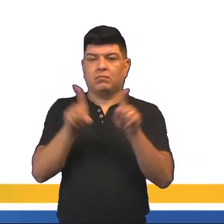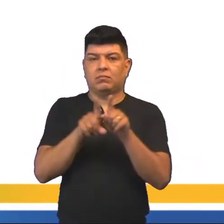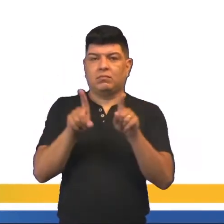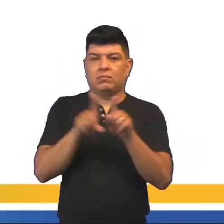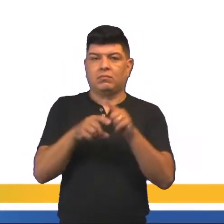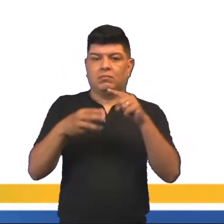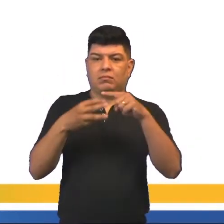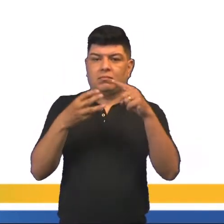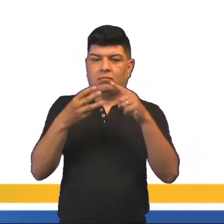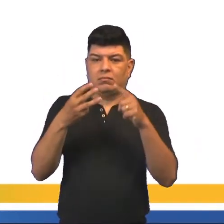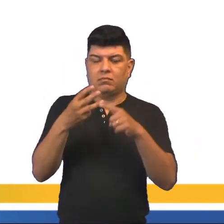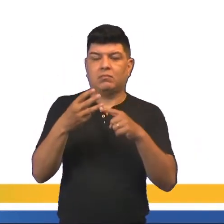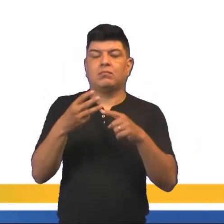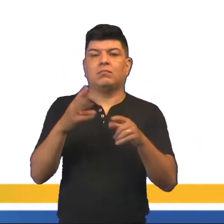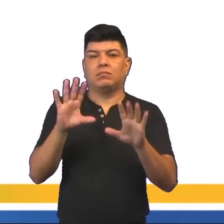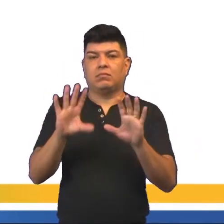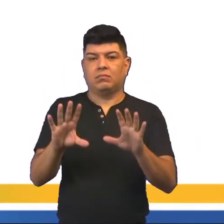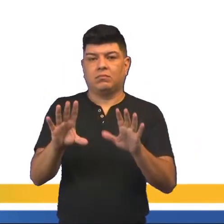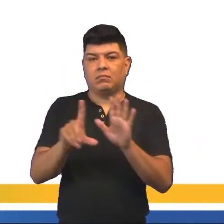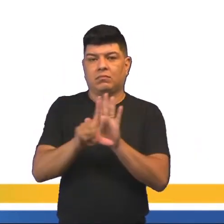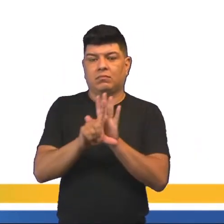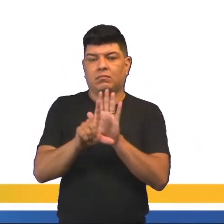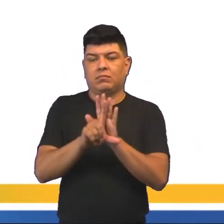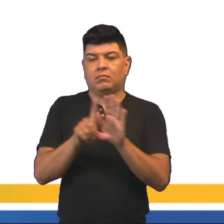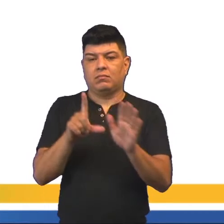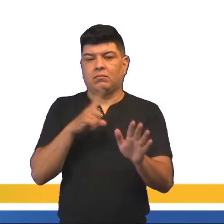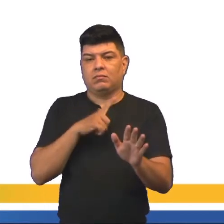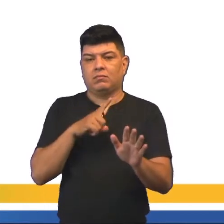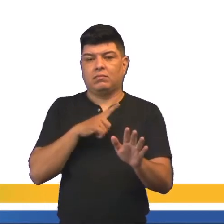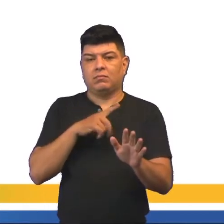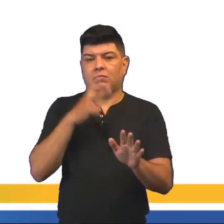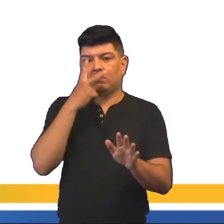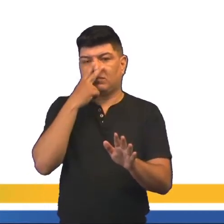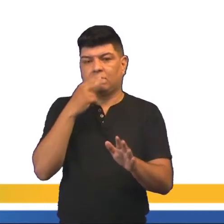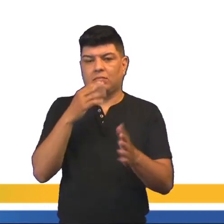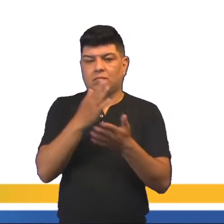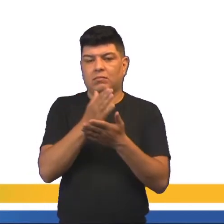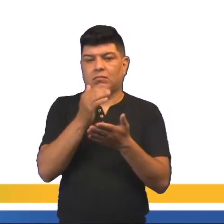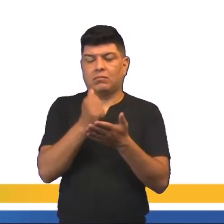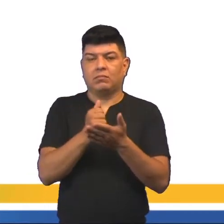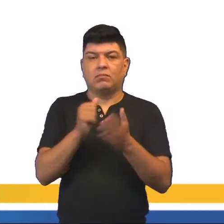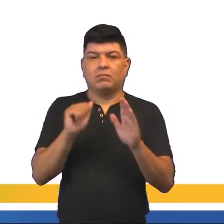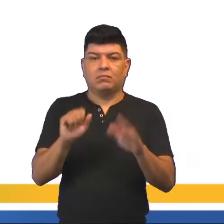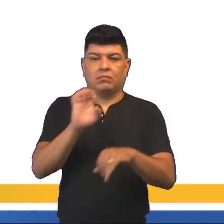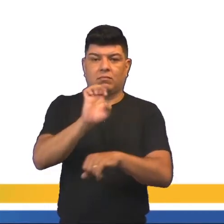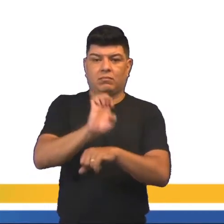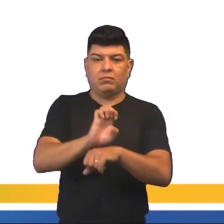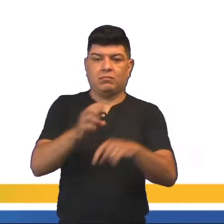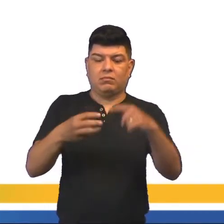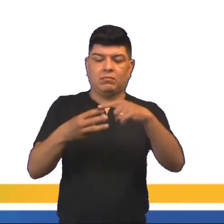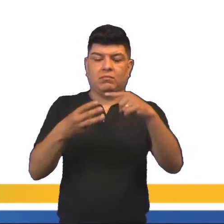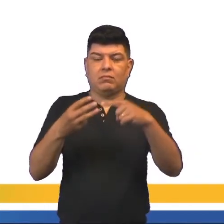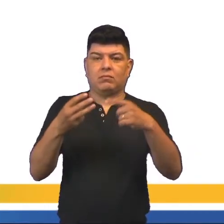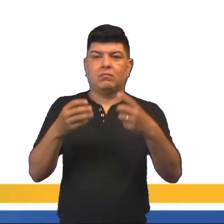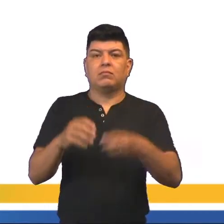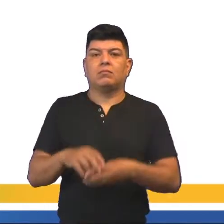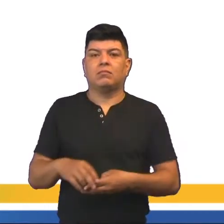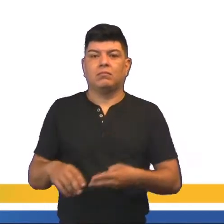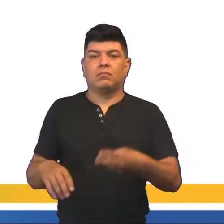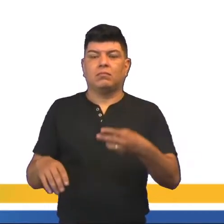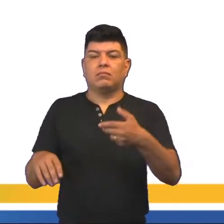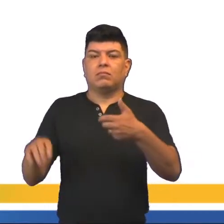dos poderes, ali no espírito das leis. O Montesquieu é o teórico que divide o Estado em três poderes, seja